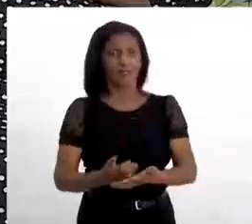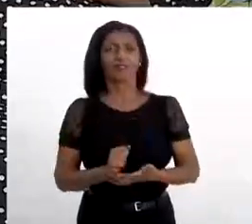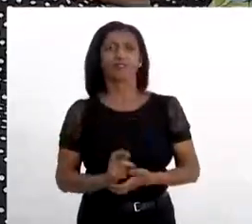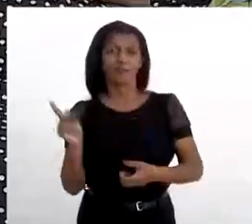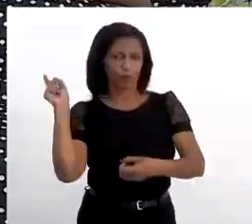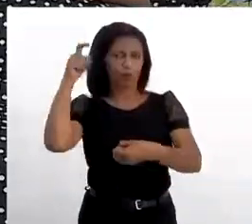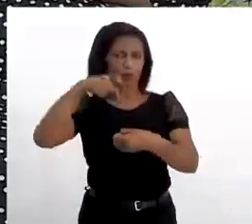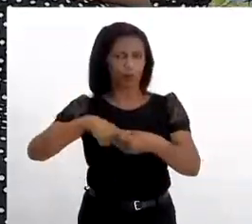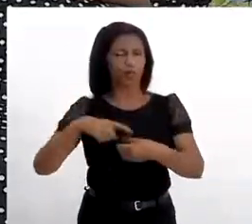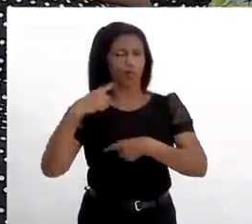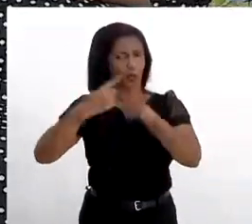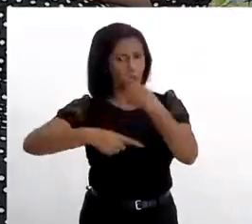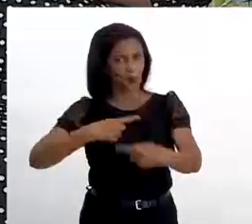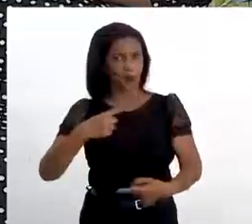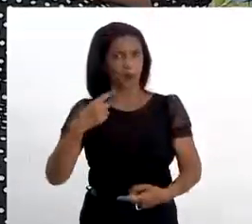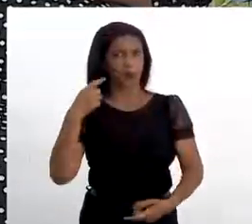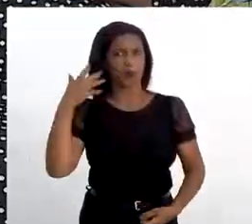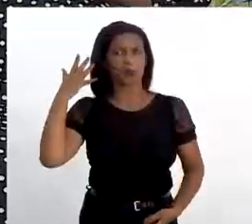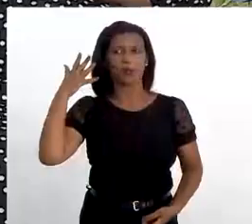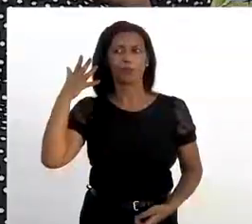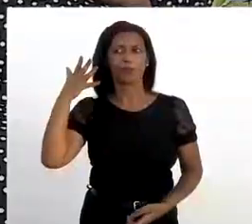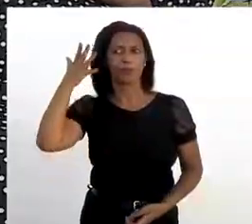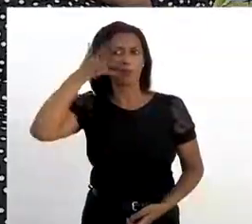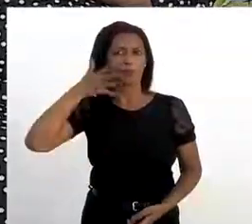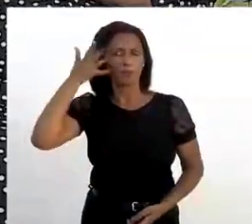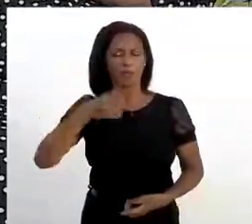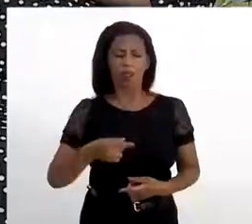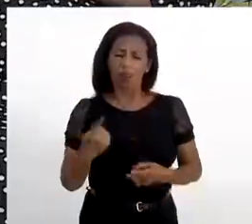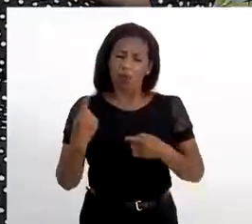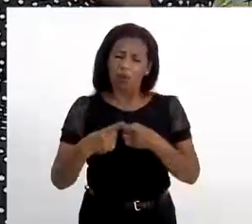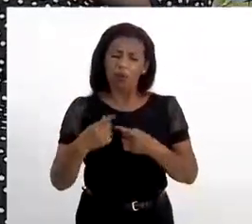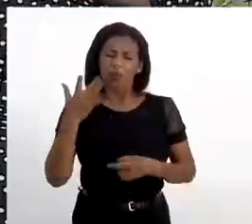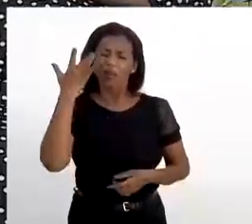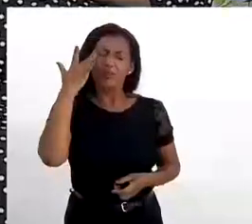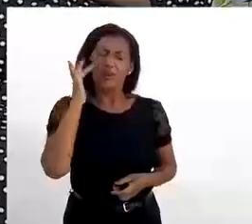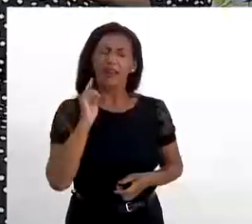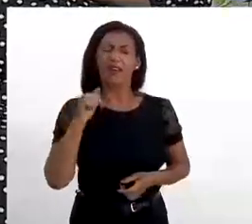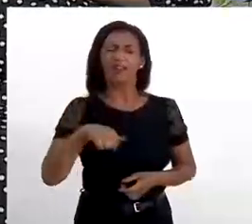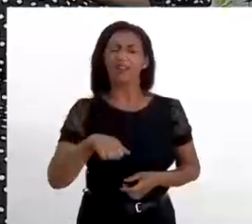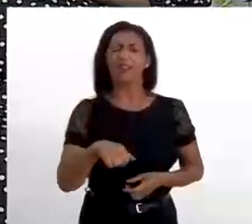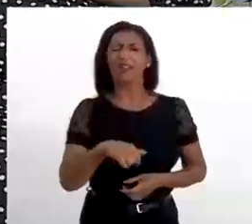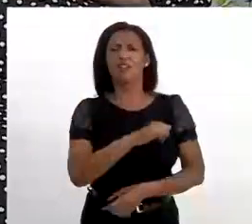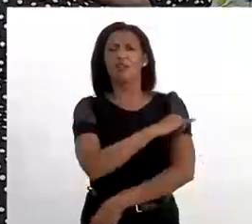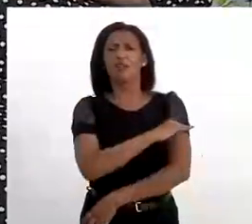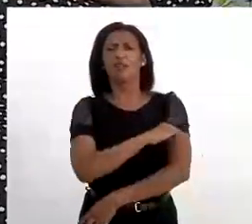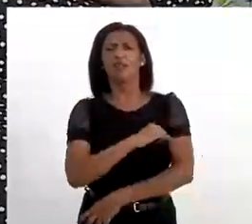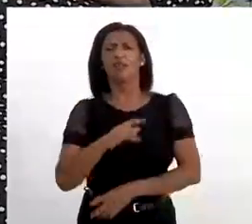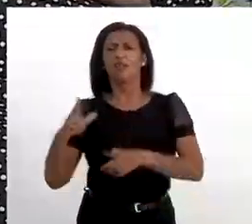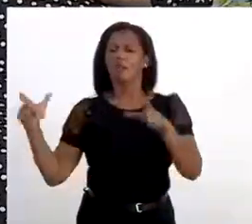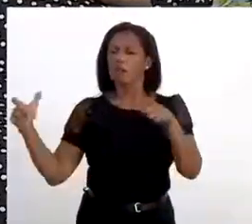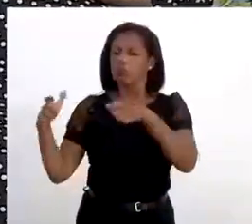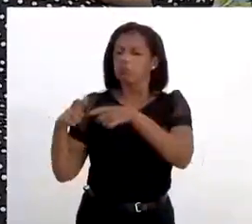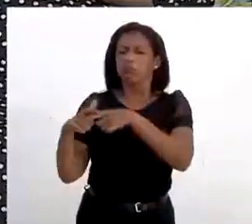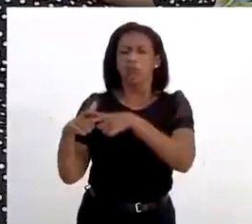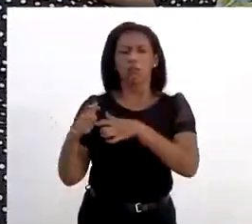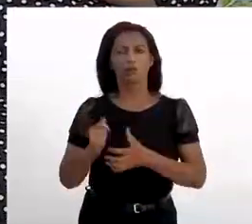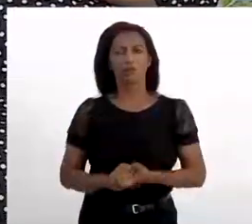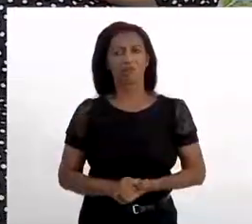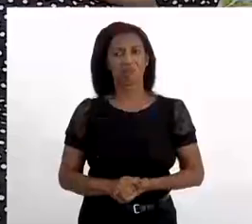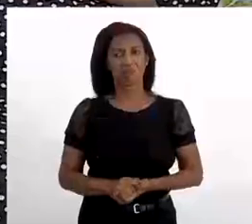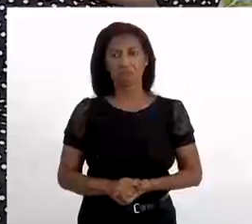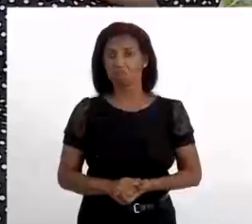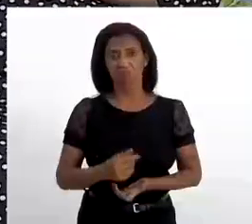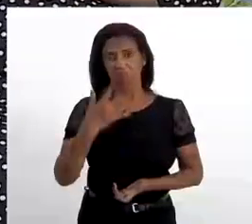teremos lá o próximo seminário. Por que a senhora acha que aqui no Rio de Janeiro nós temos essa baixa? Eu não sei.